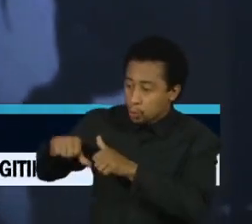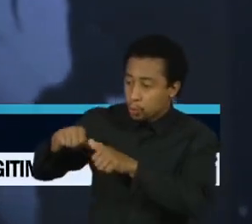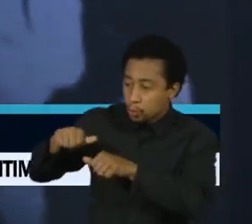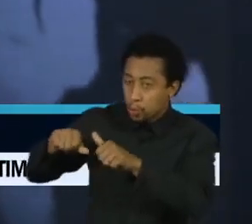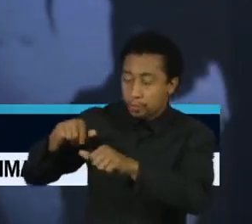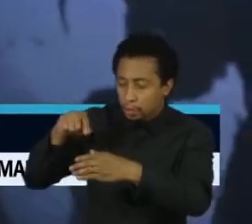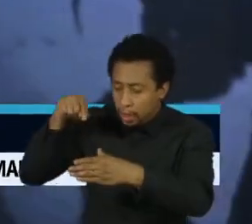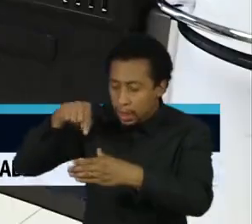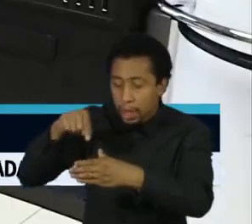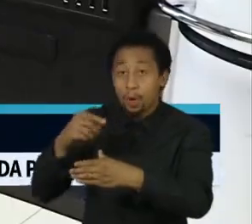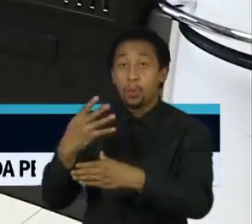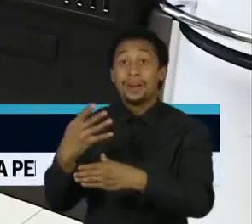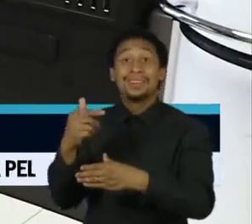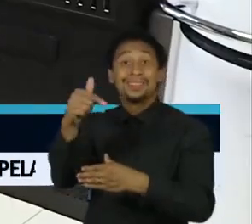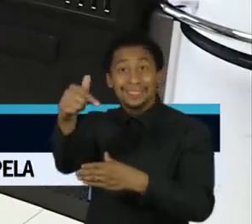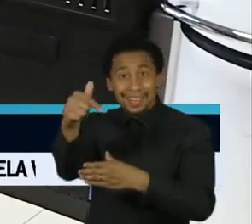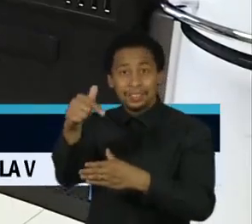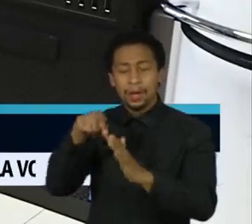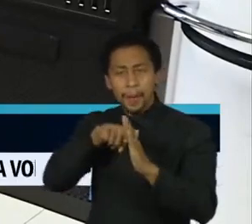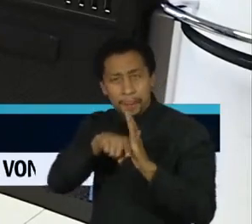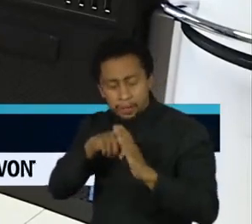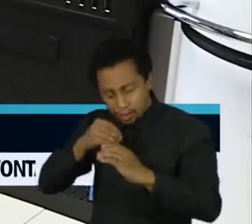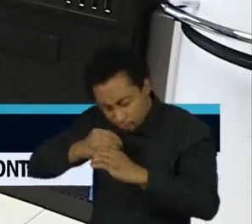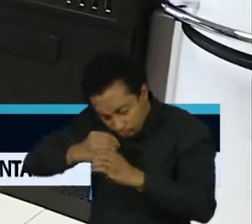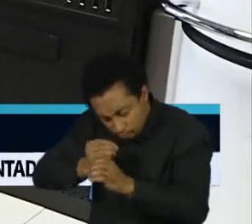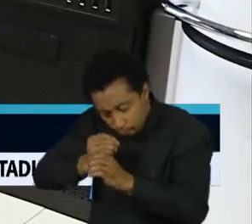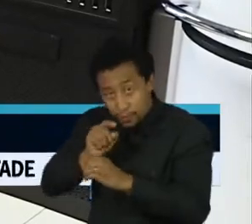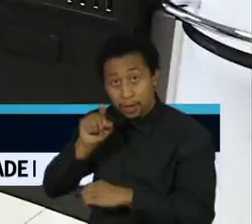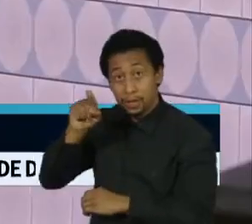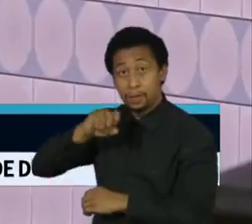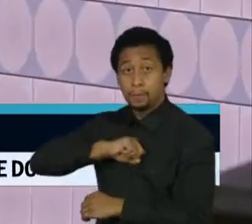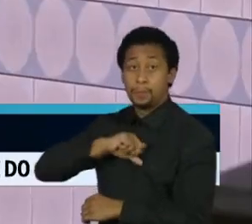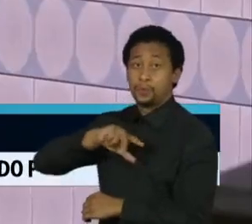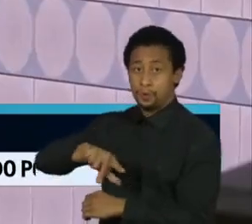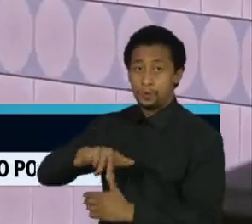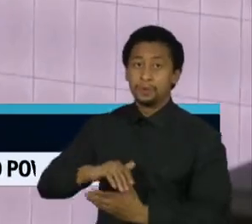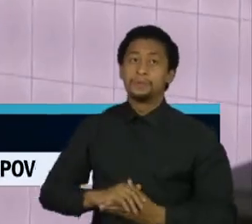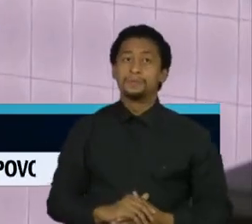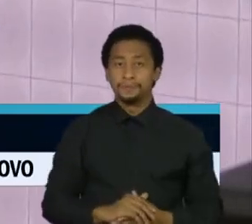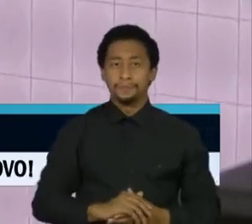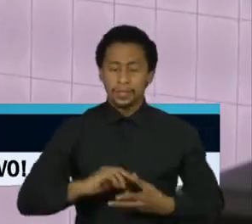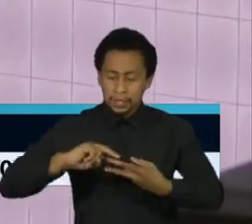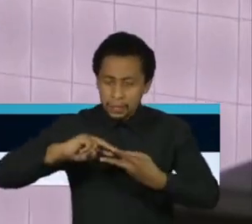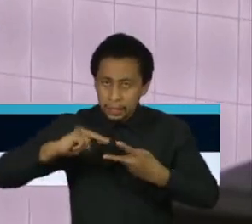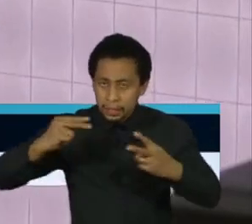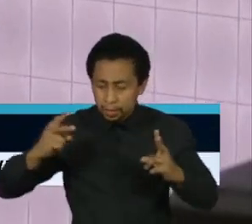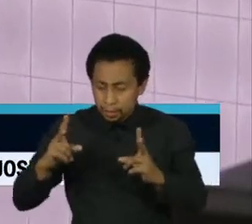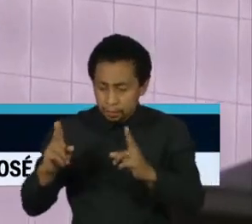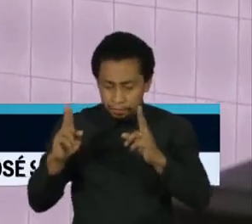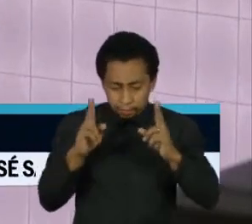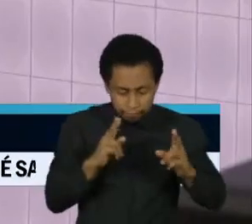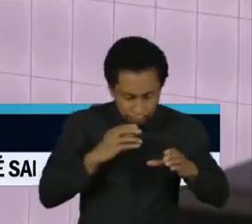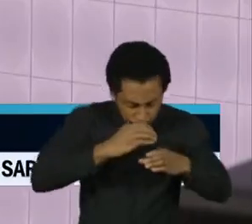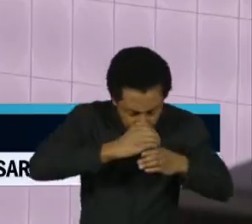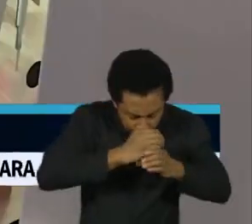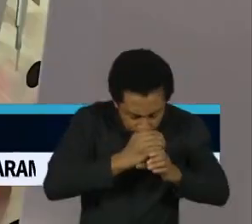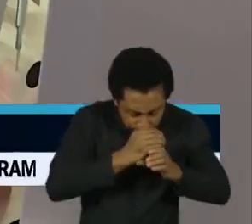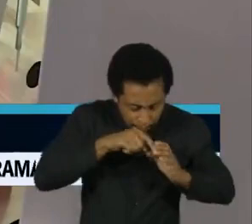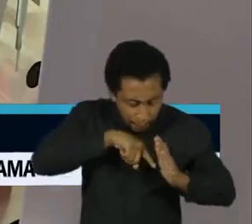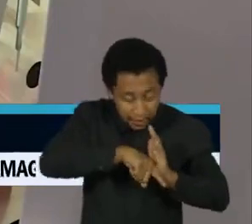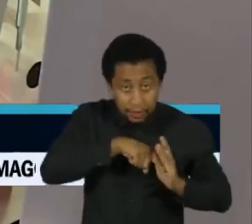foi feito em Portugal. Em comparação com o sequenciamento do genoma feito em 2017 e 2019,